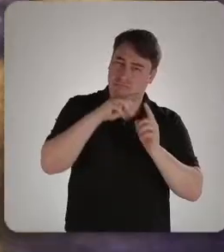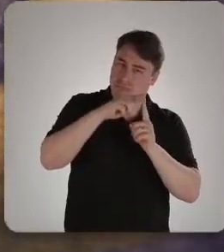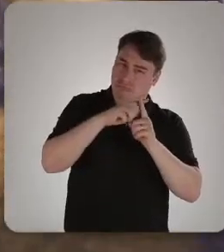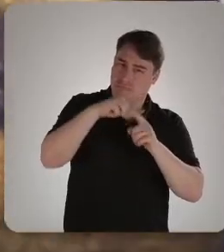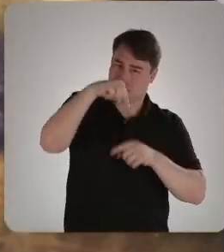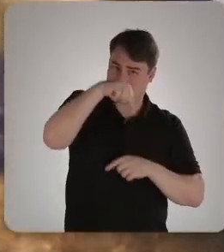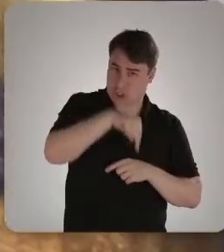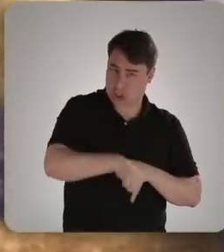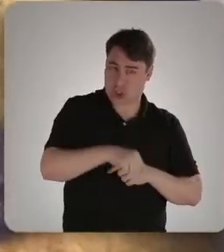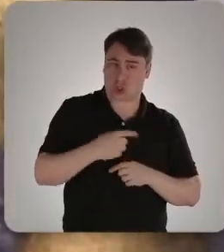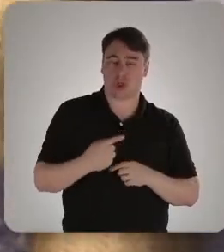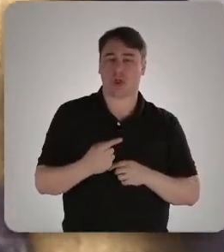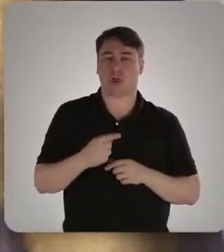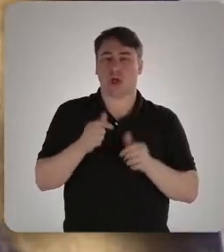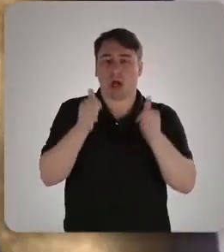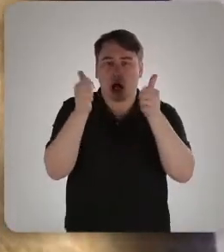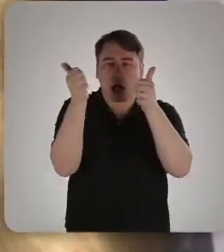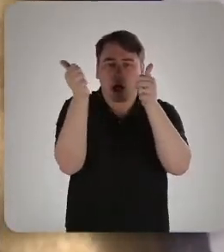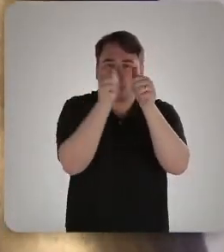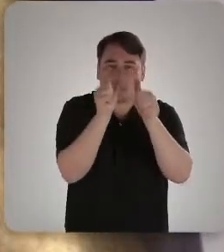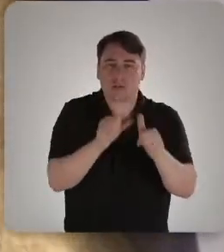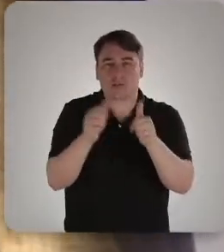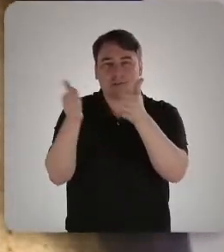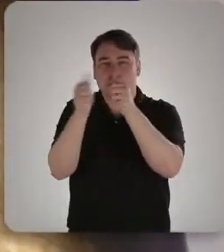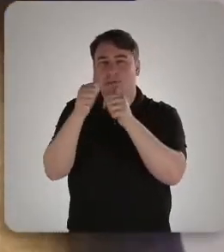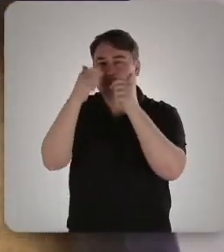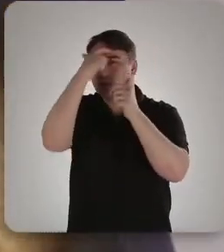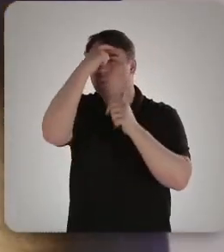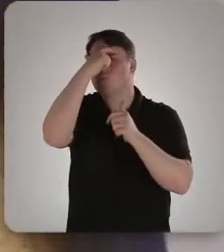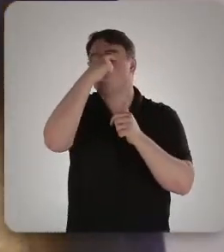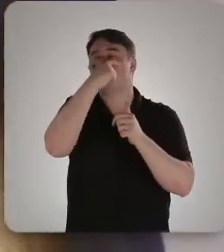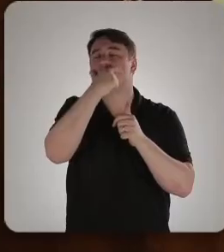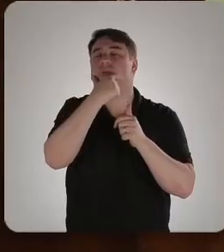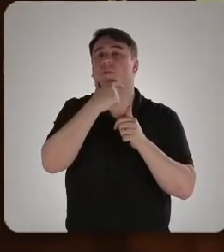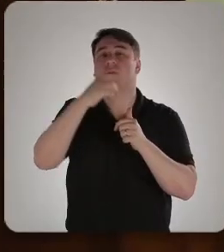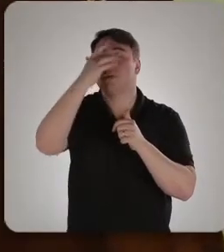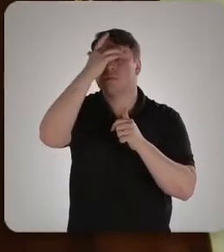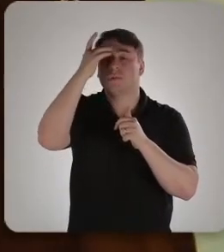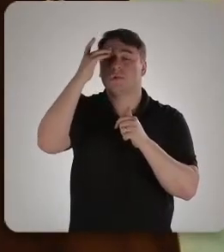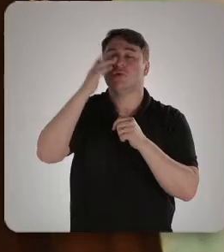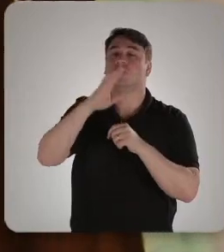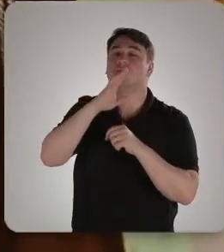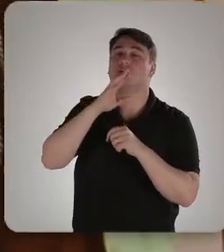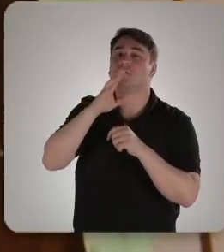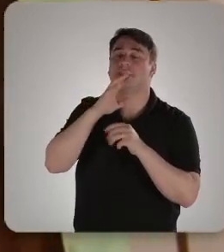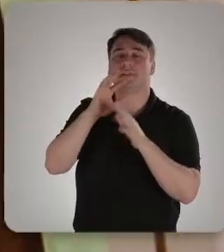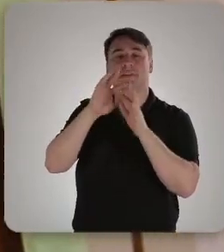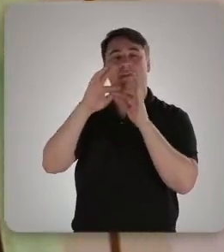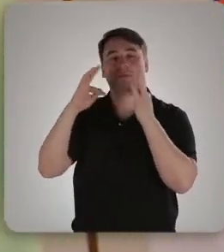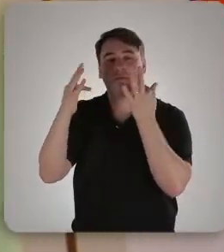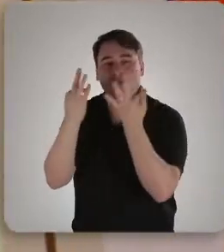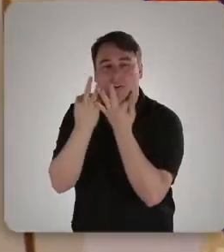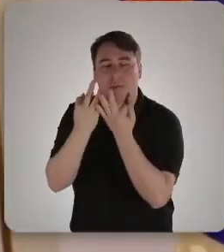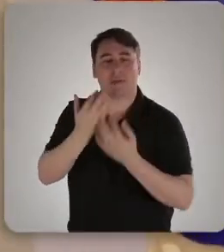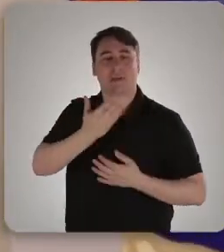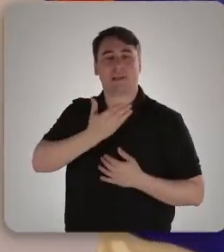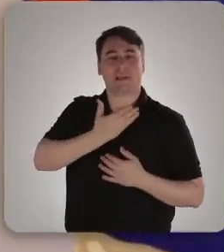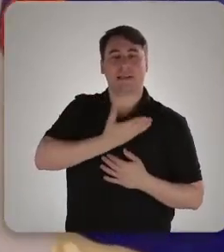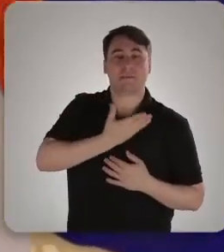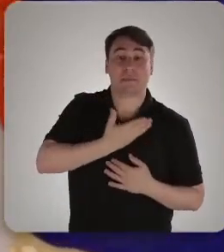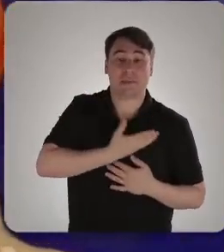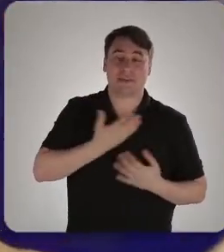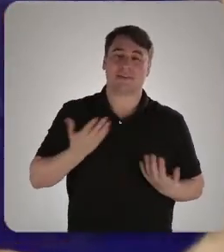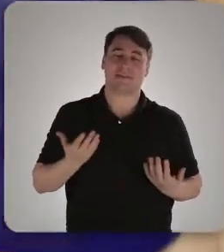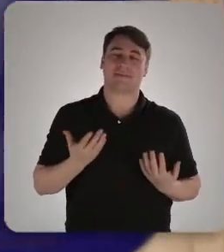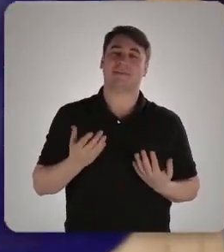Aqui, seus santos preferidos tinham o rosto de gente conhecida, amigos e parentes que